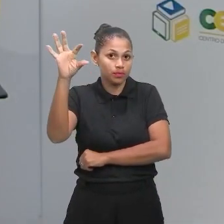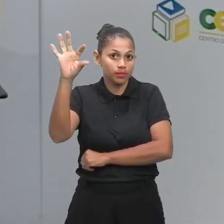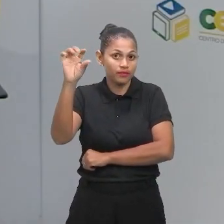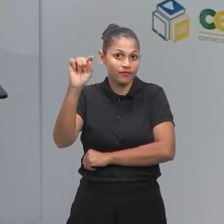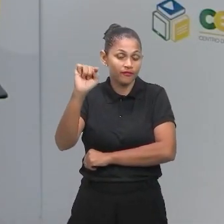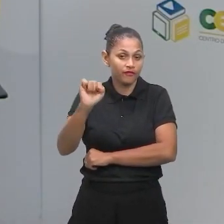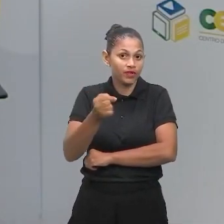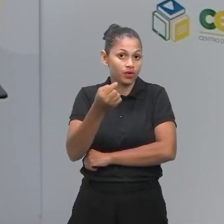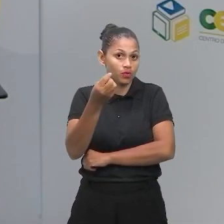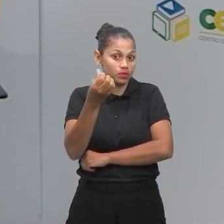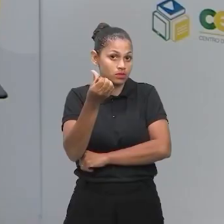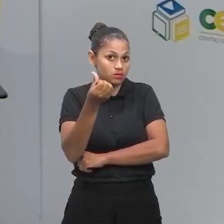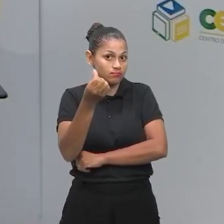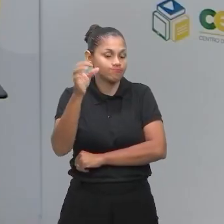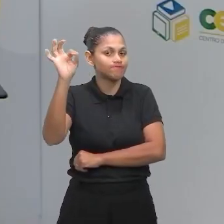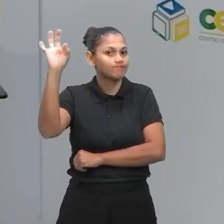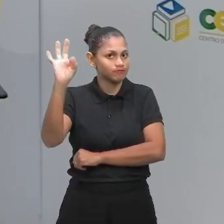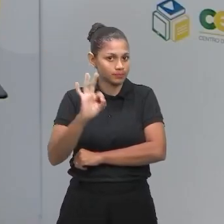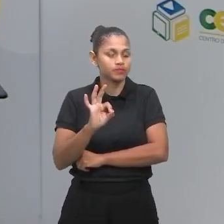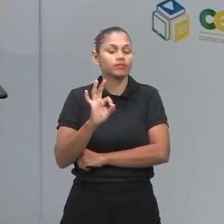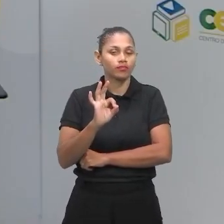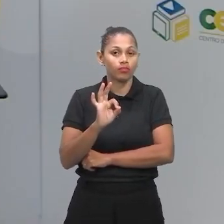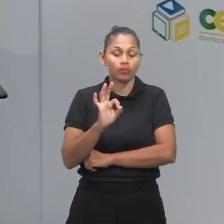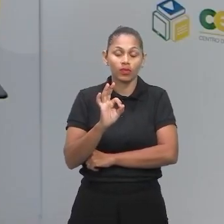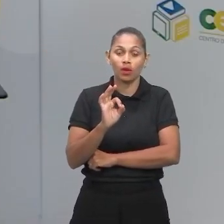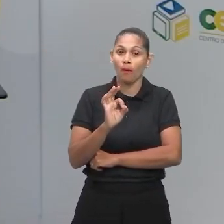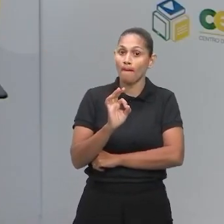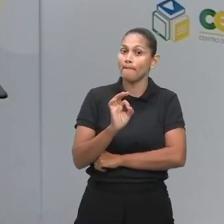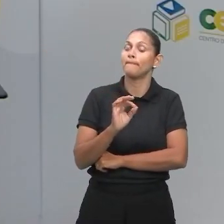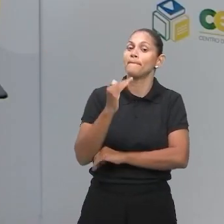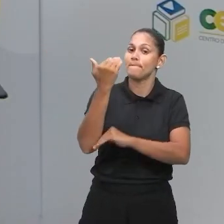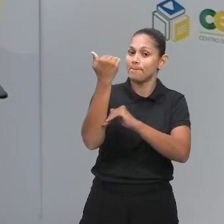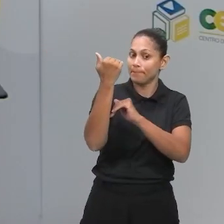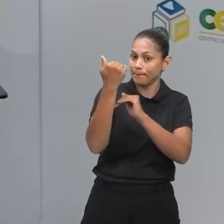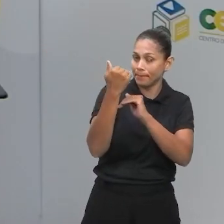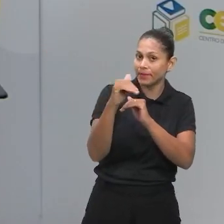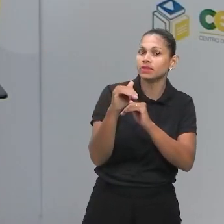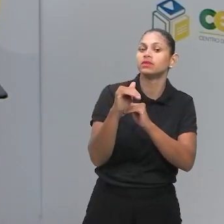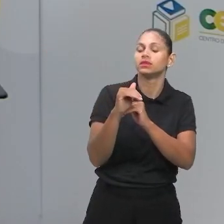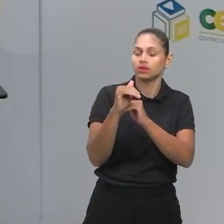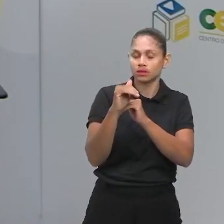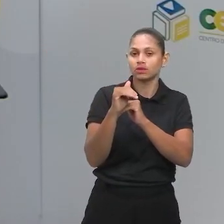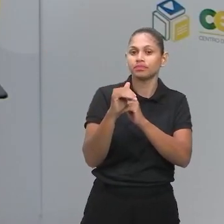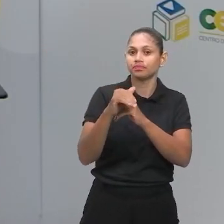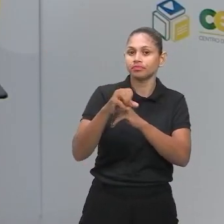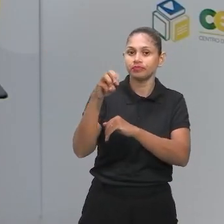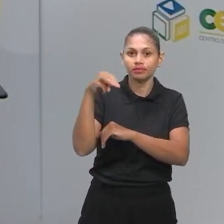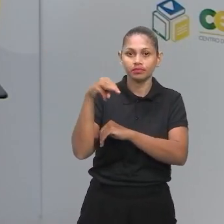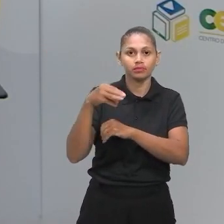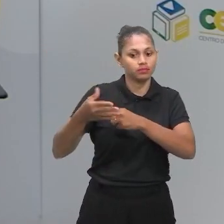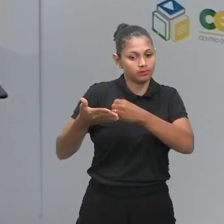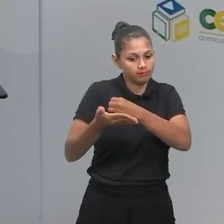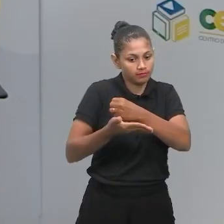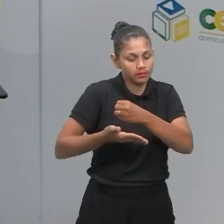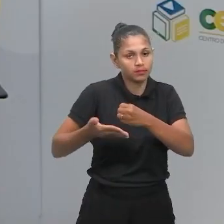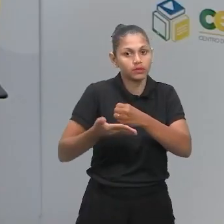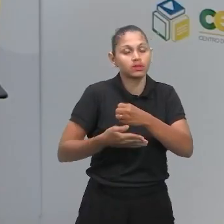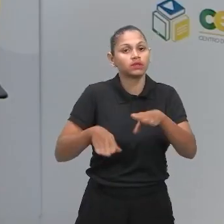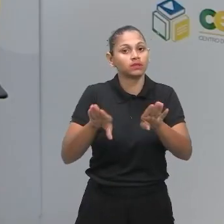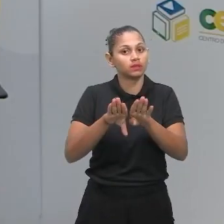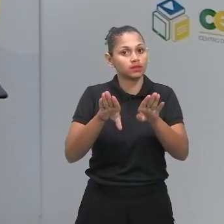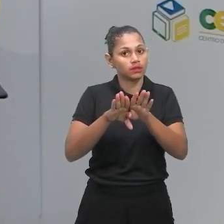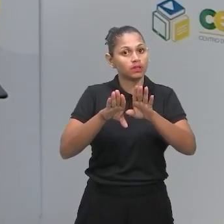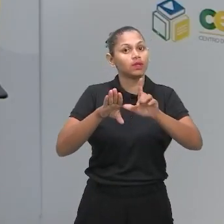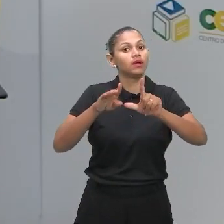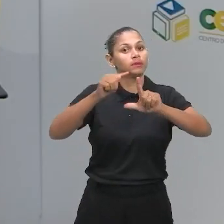50% da sua prova, quase metade da sua prova, é matemática básica e estatística. Ou seja, isso é o conteúdo que é